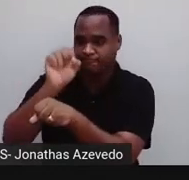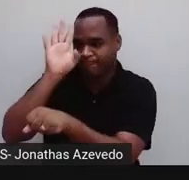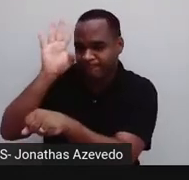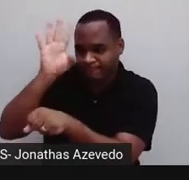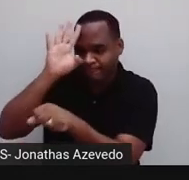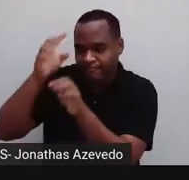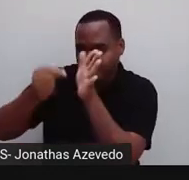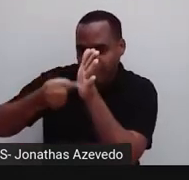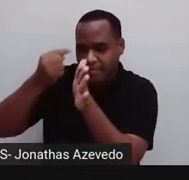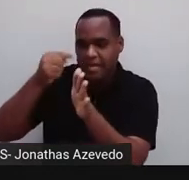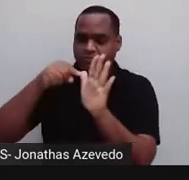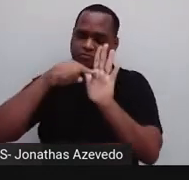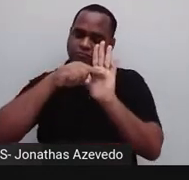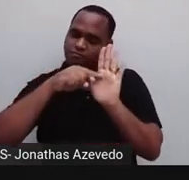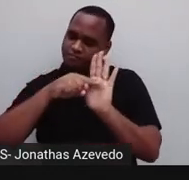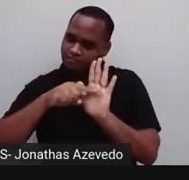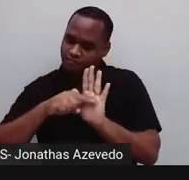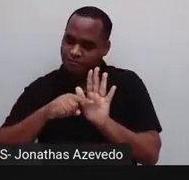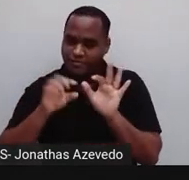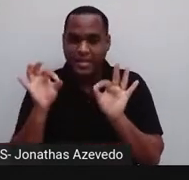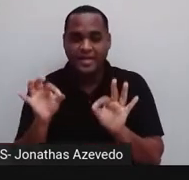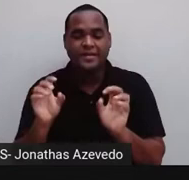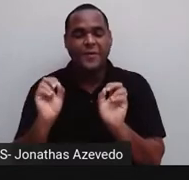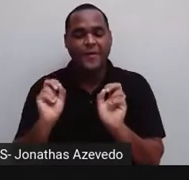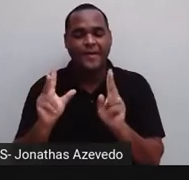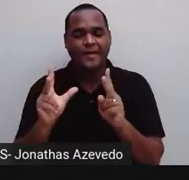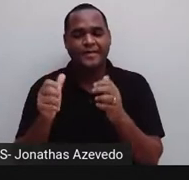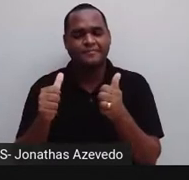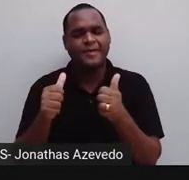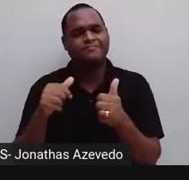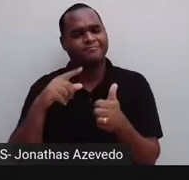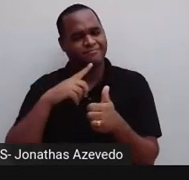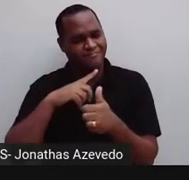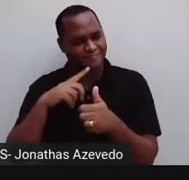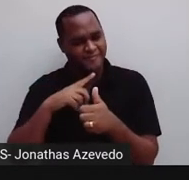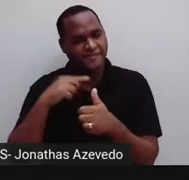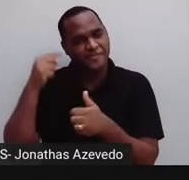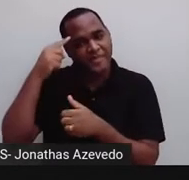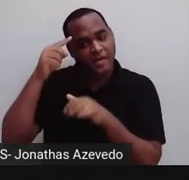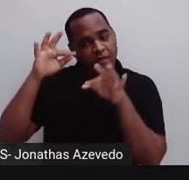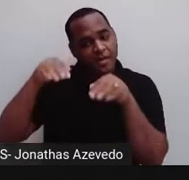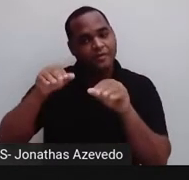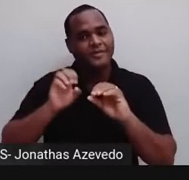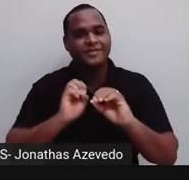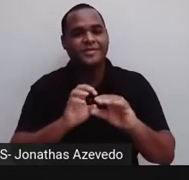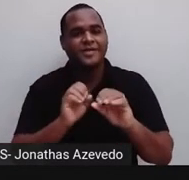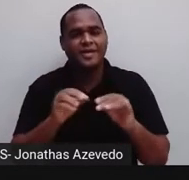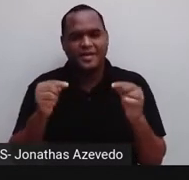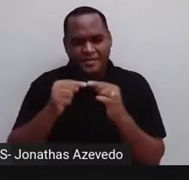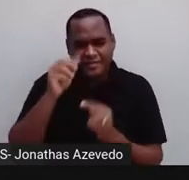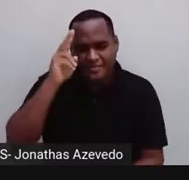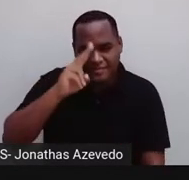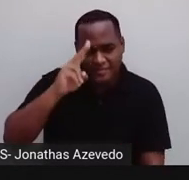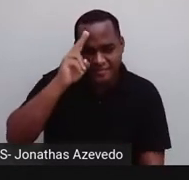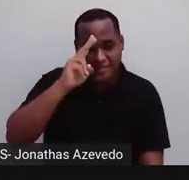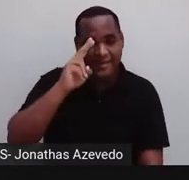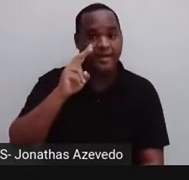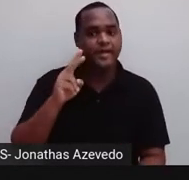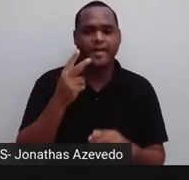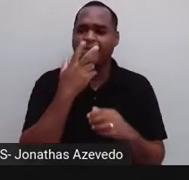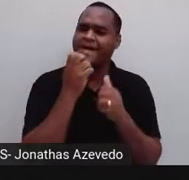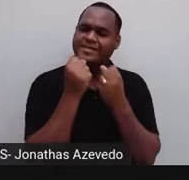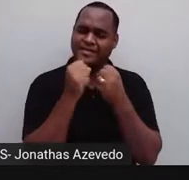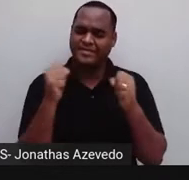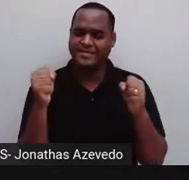momento de avaliação, certo? Mas tinha um momento e esse ficava no final da aula. Só que esse era mais amplo, porque